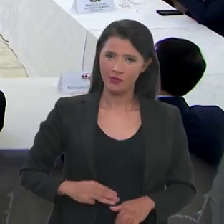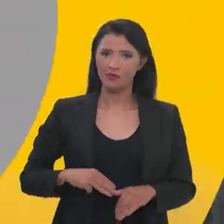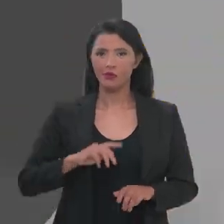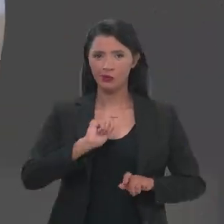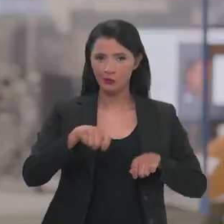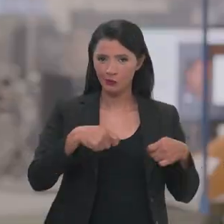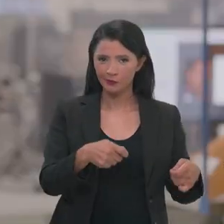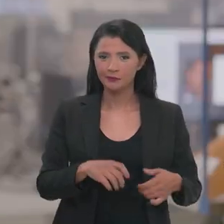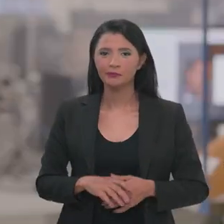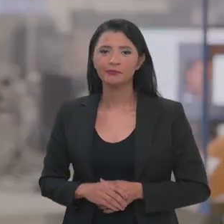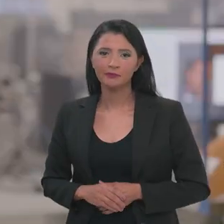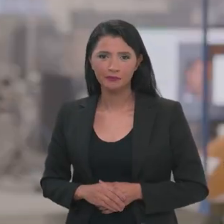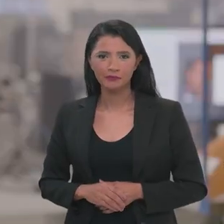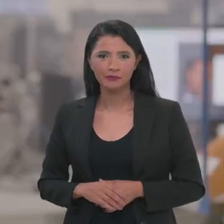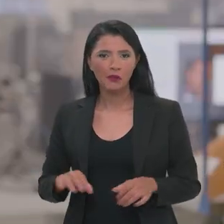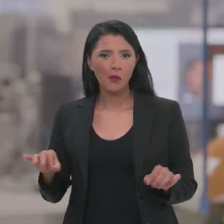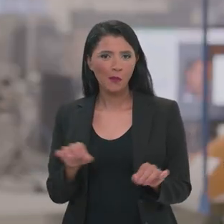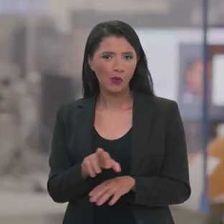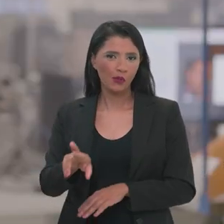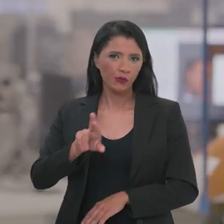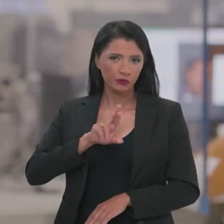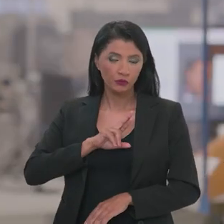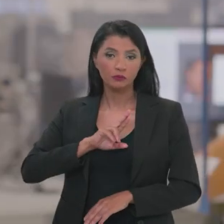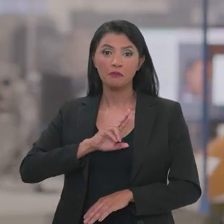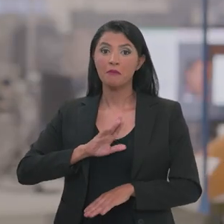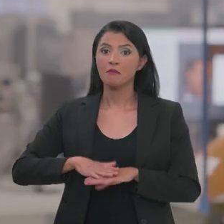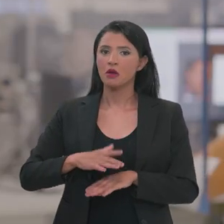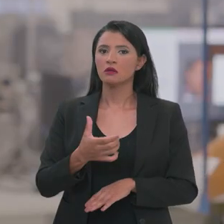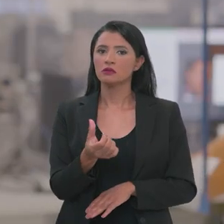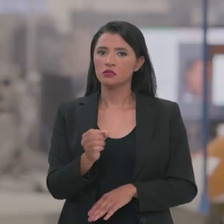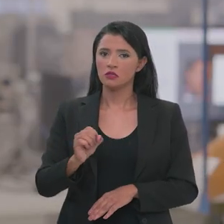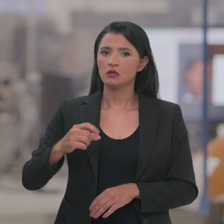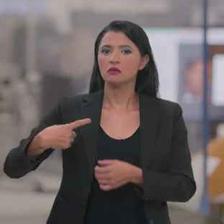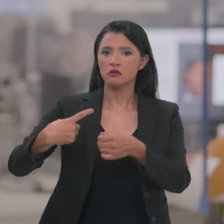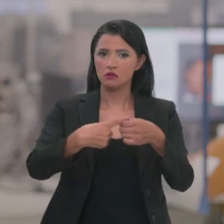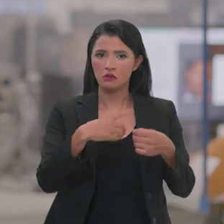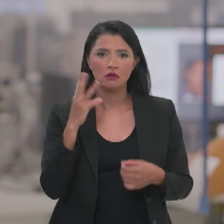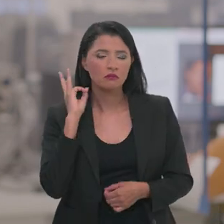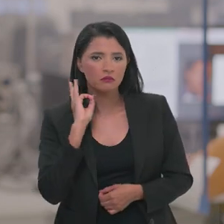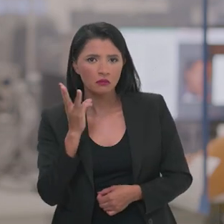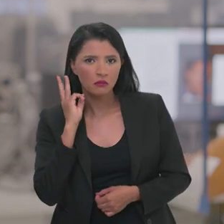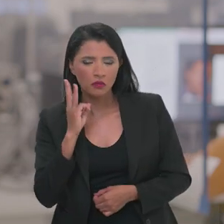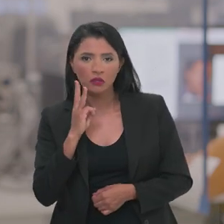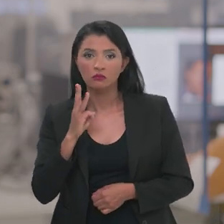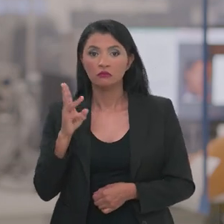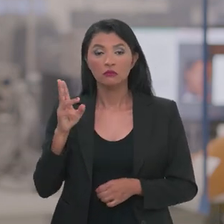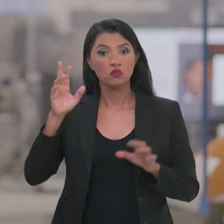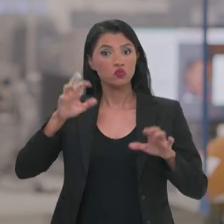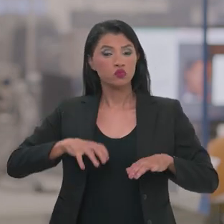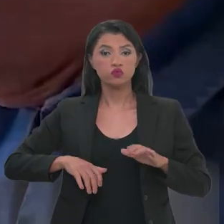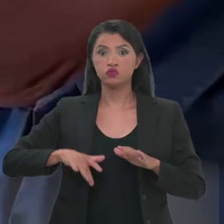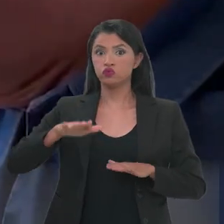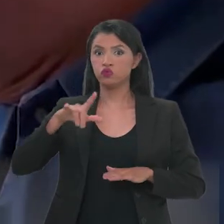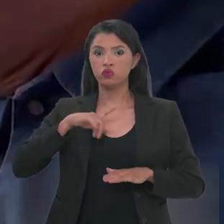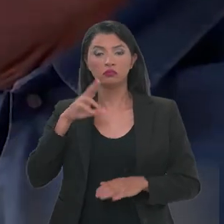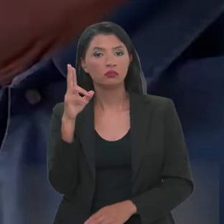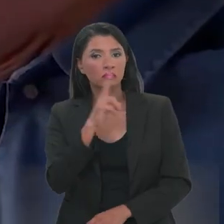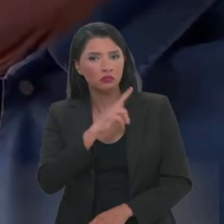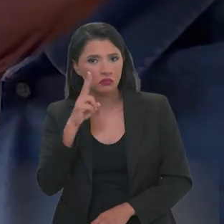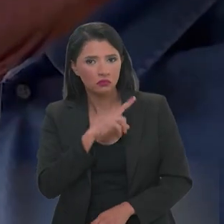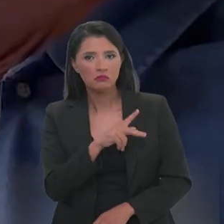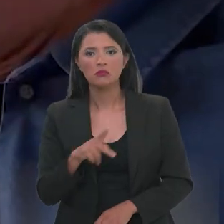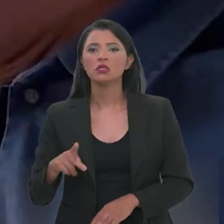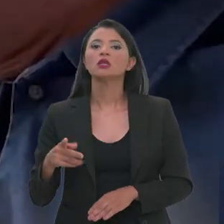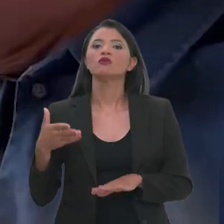ministro. Pronta a resposta. Mais de 60 cidades do Maranhão estão debaixo d'água em situação de emergência. O presidente